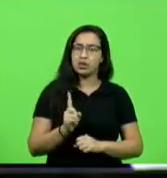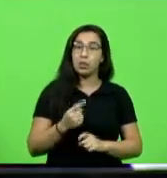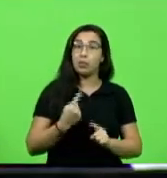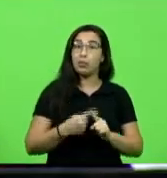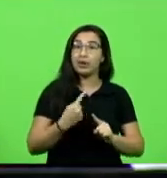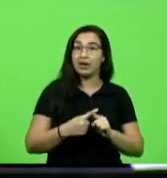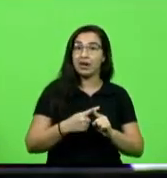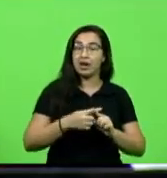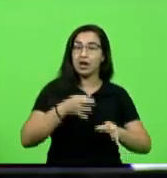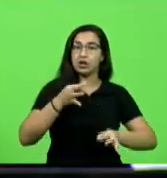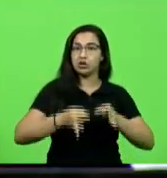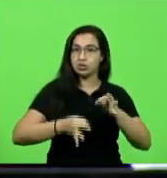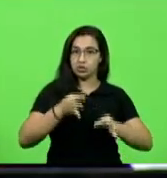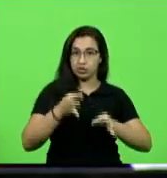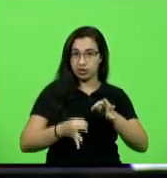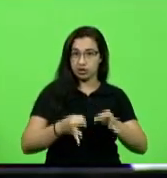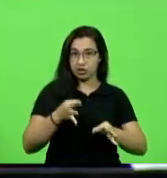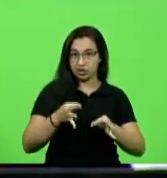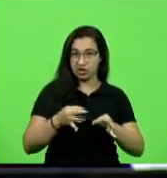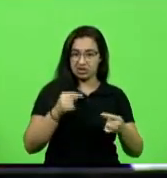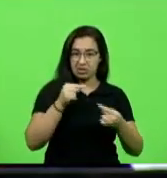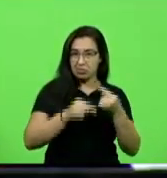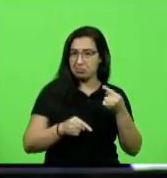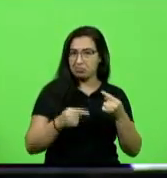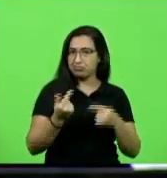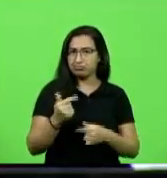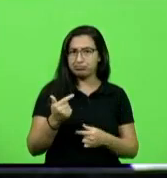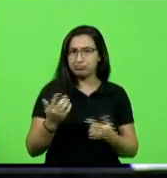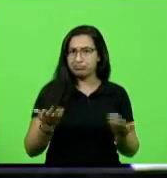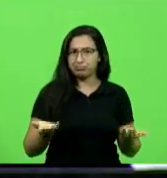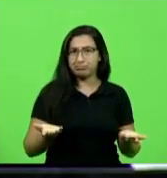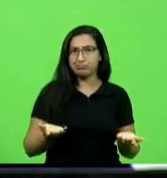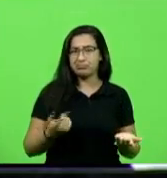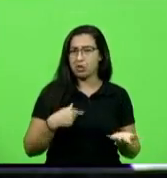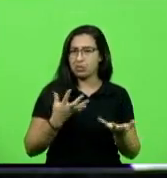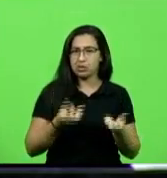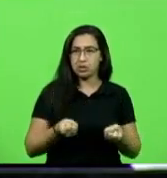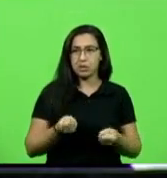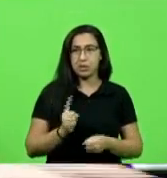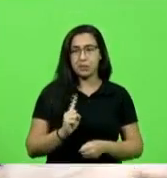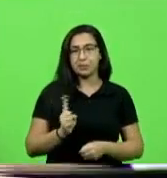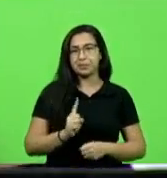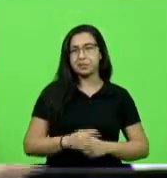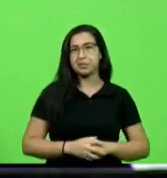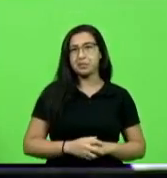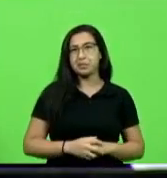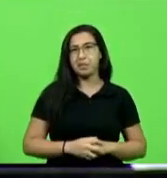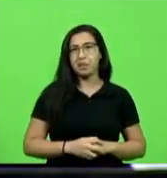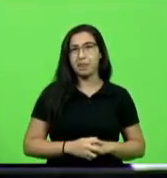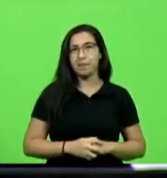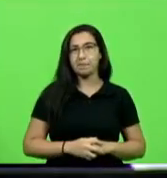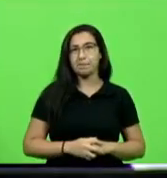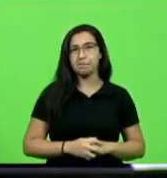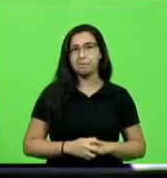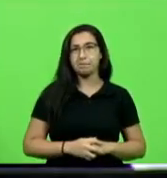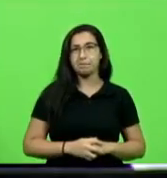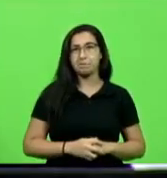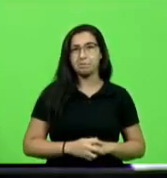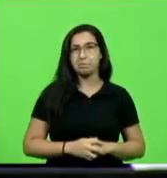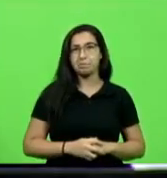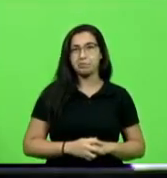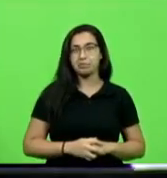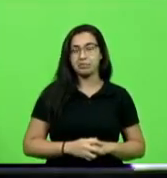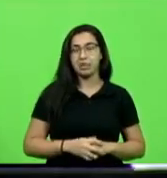não se dá para isso eu não aceito eu não aceito vou aceitar do que ele